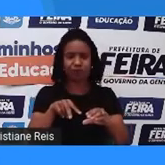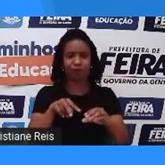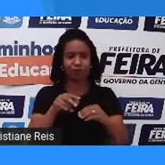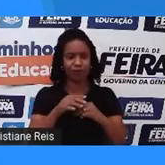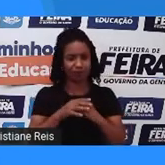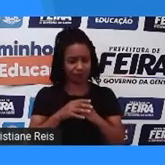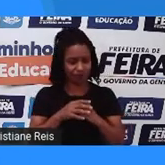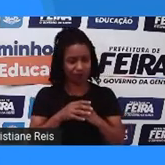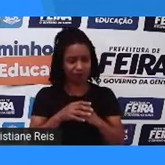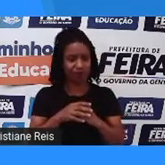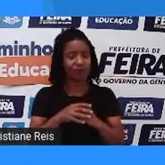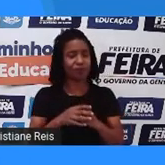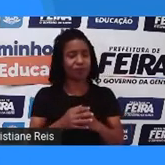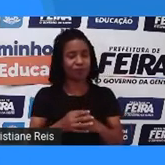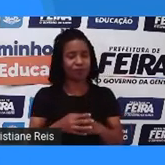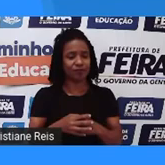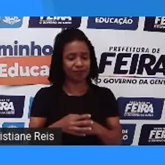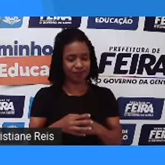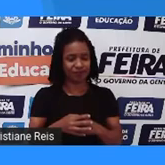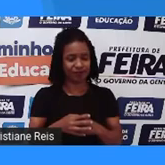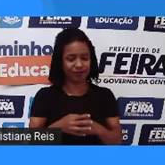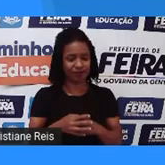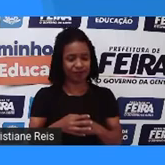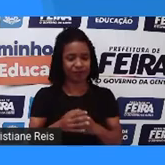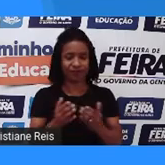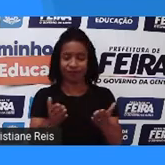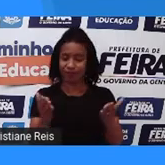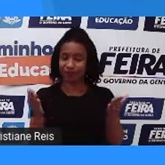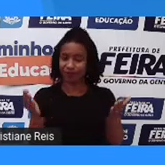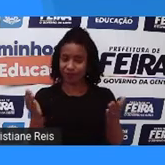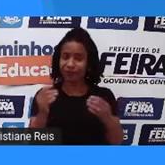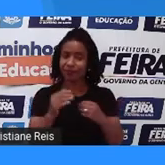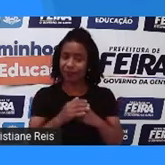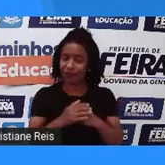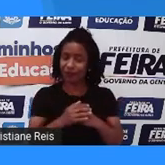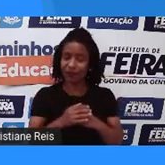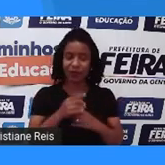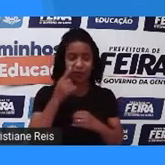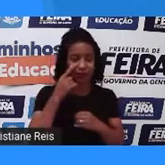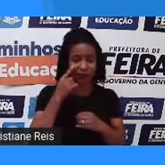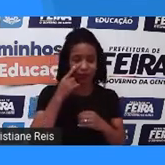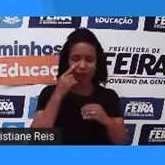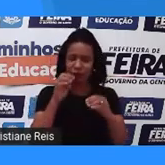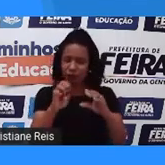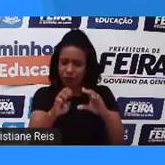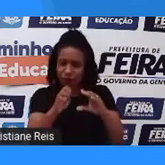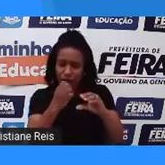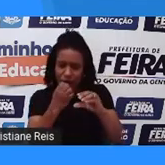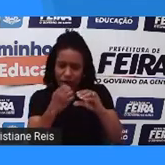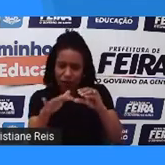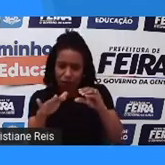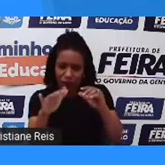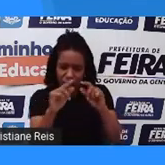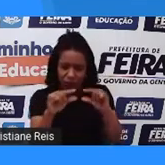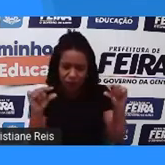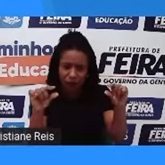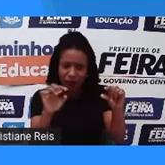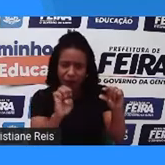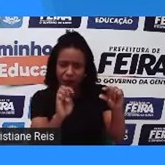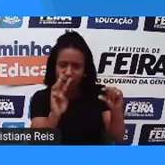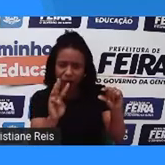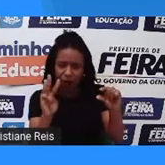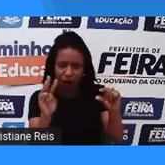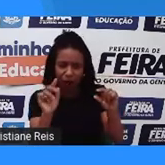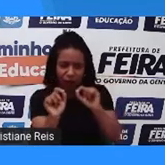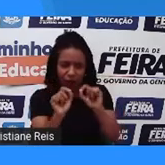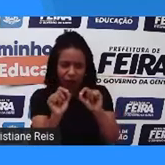editor. They run it by an ad. Então, você deve verificar o endereço do e-mail justamente para